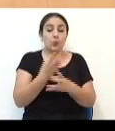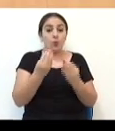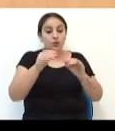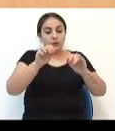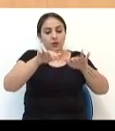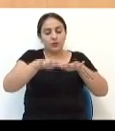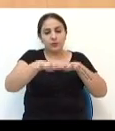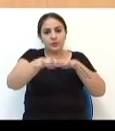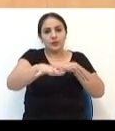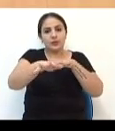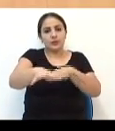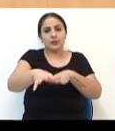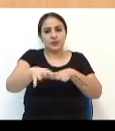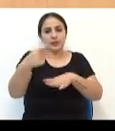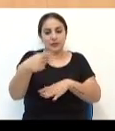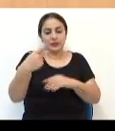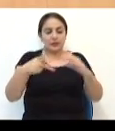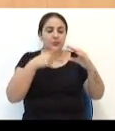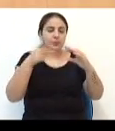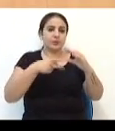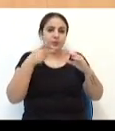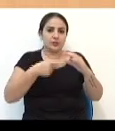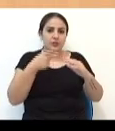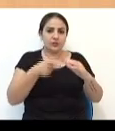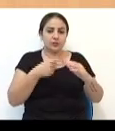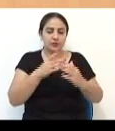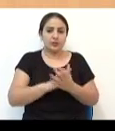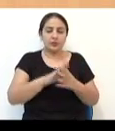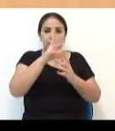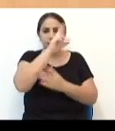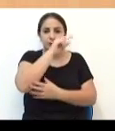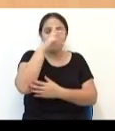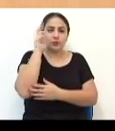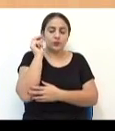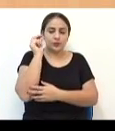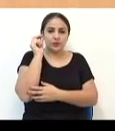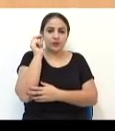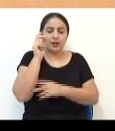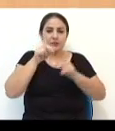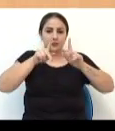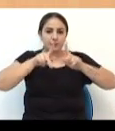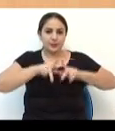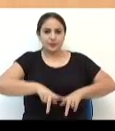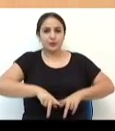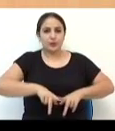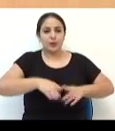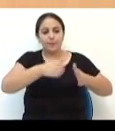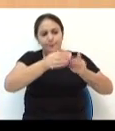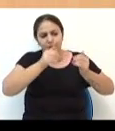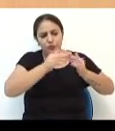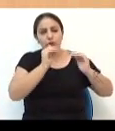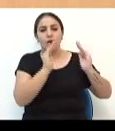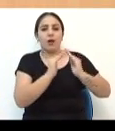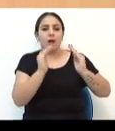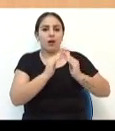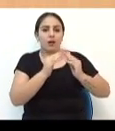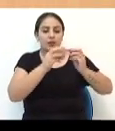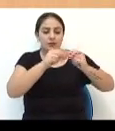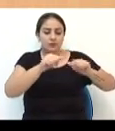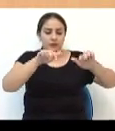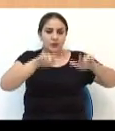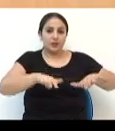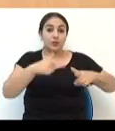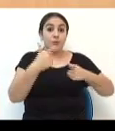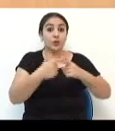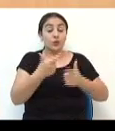de manifestação aqui na frente da Câmara de Vereadores, na Prefeitura, né? Que o pessoal pedindo casas, terrenos,